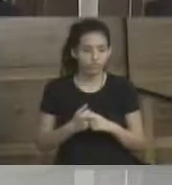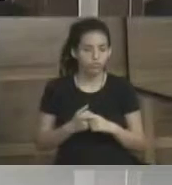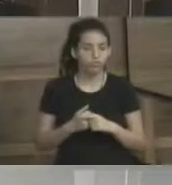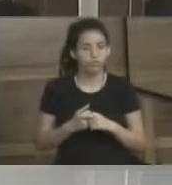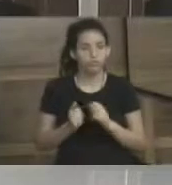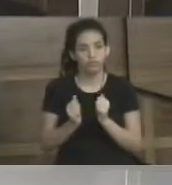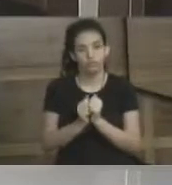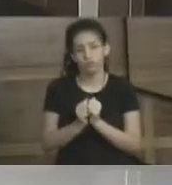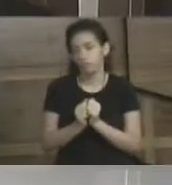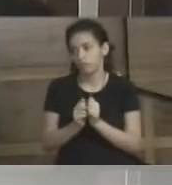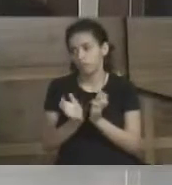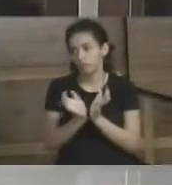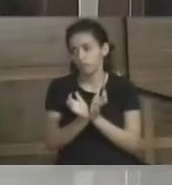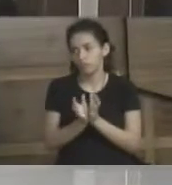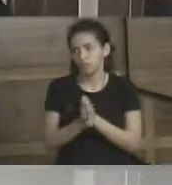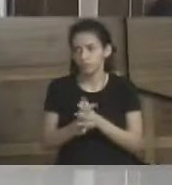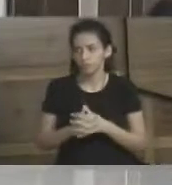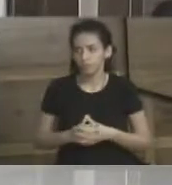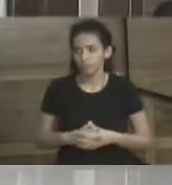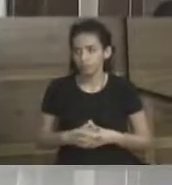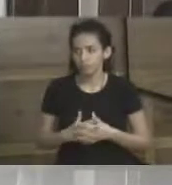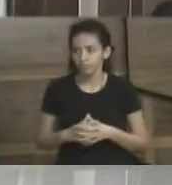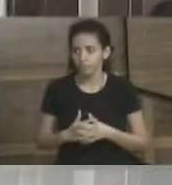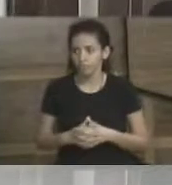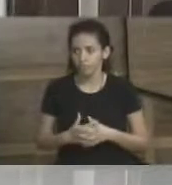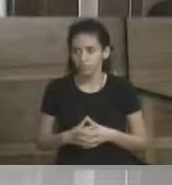tantas outras frentes de trabalho.